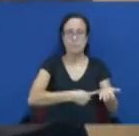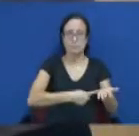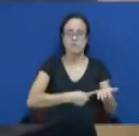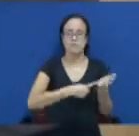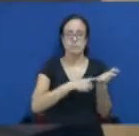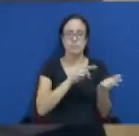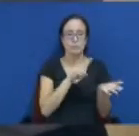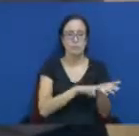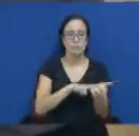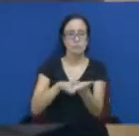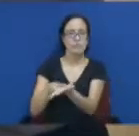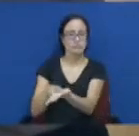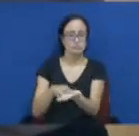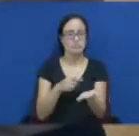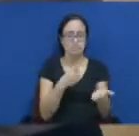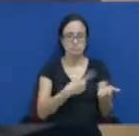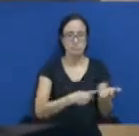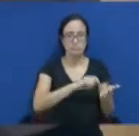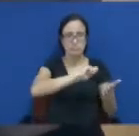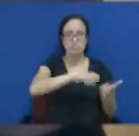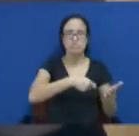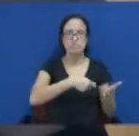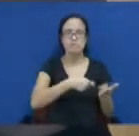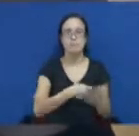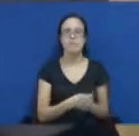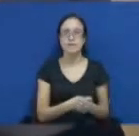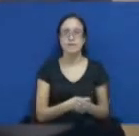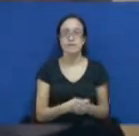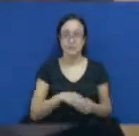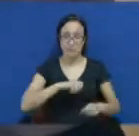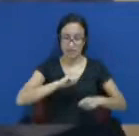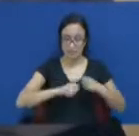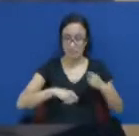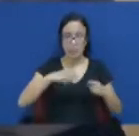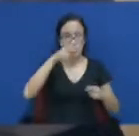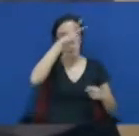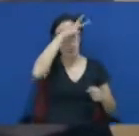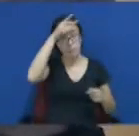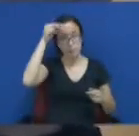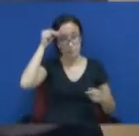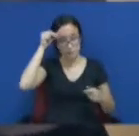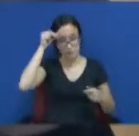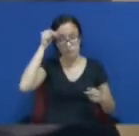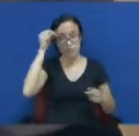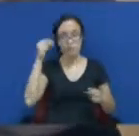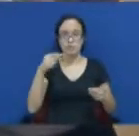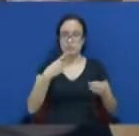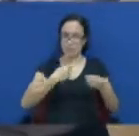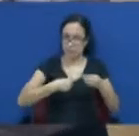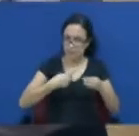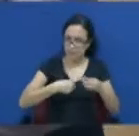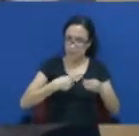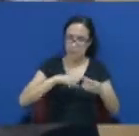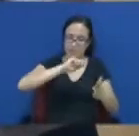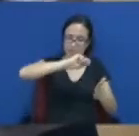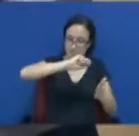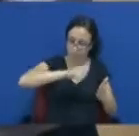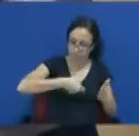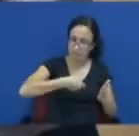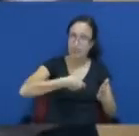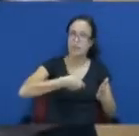significa que a administração do município, cujo governo assinou esse compromisso,